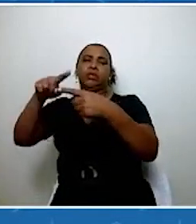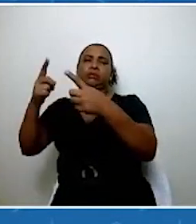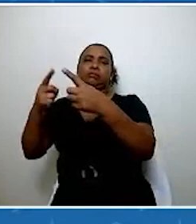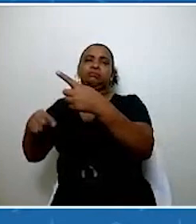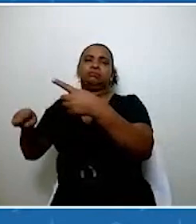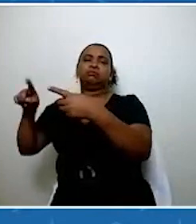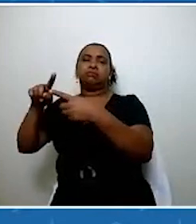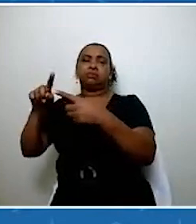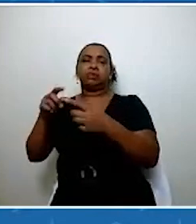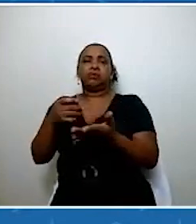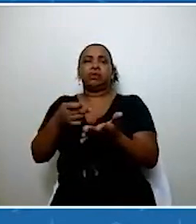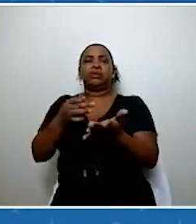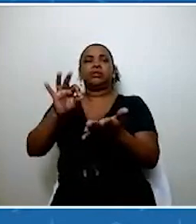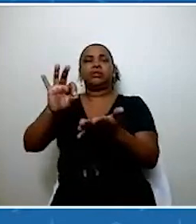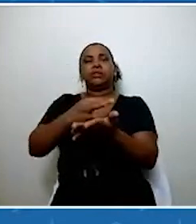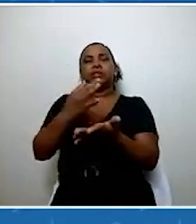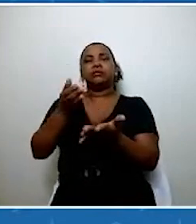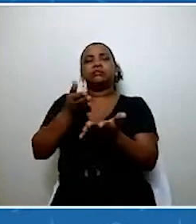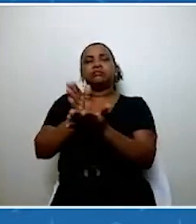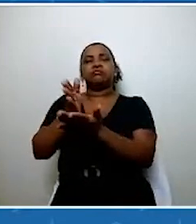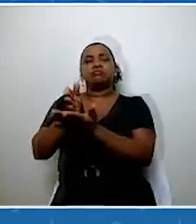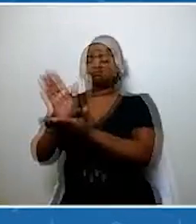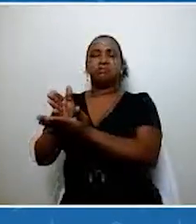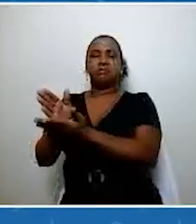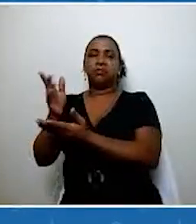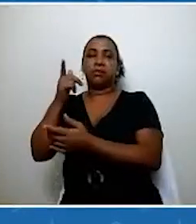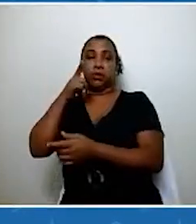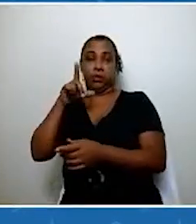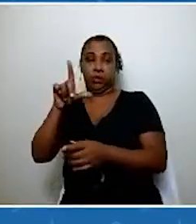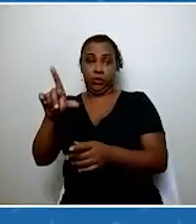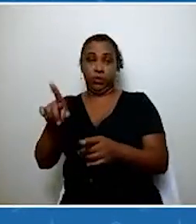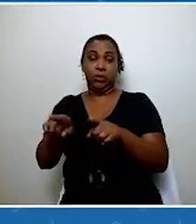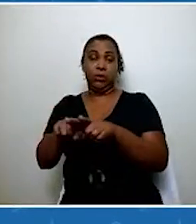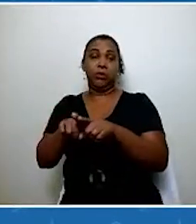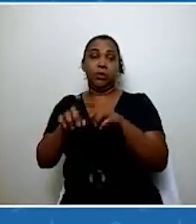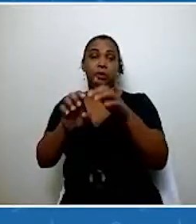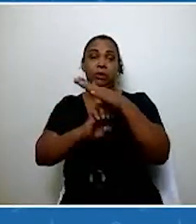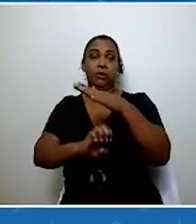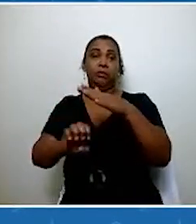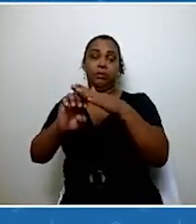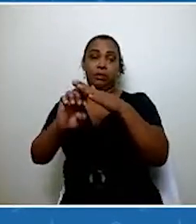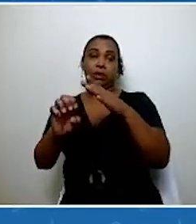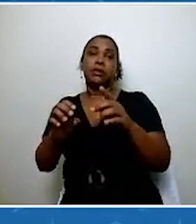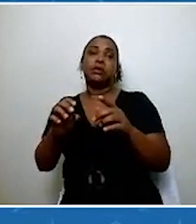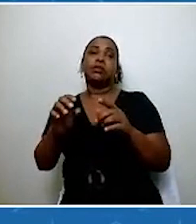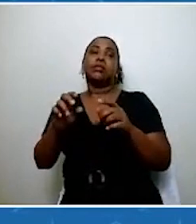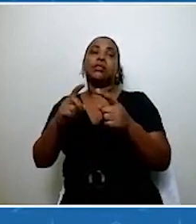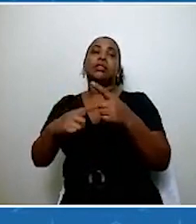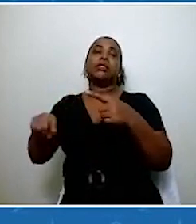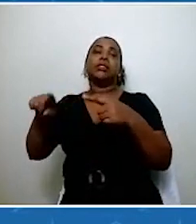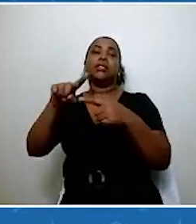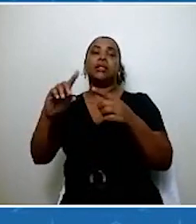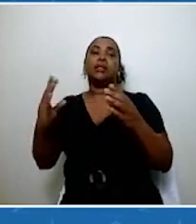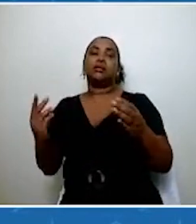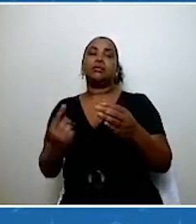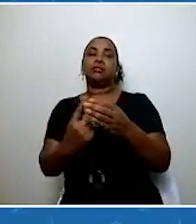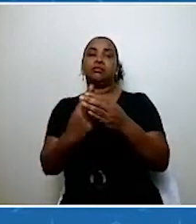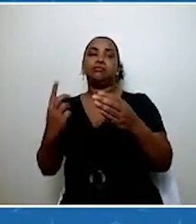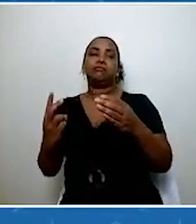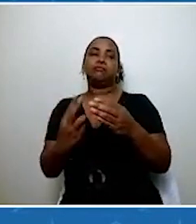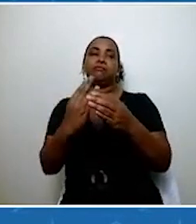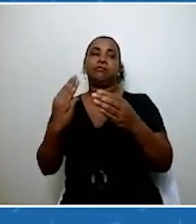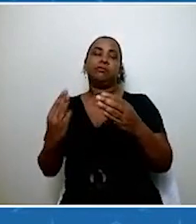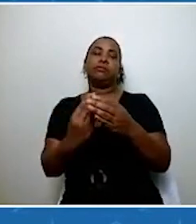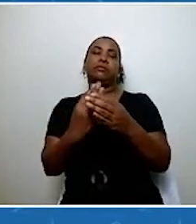gente já conseguiu também que mais empresas de reciclagem fossem incorporadas aí ao incentivo que já existia no estado do Rio de Janeiro